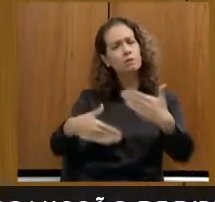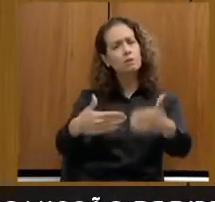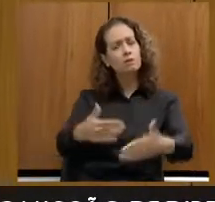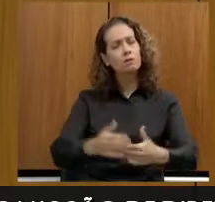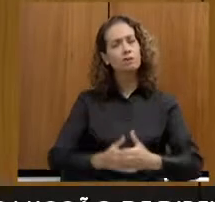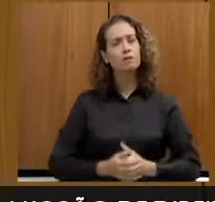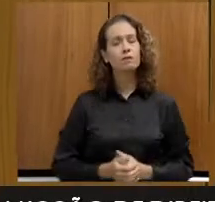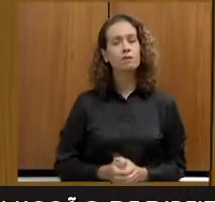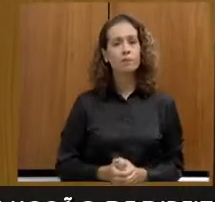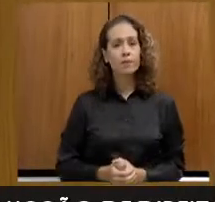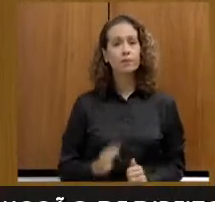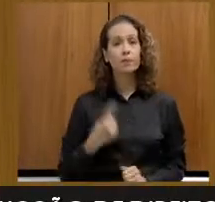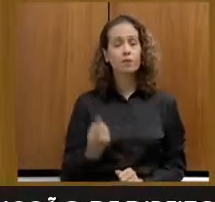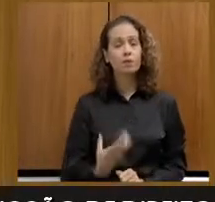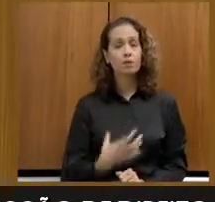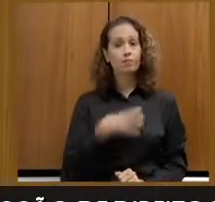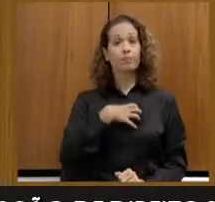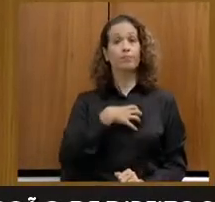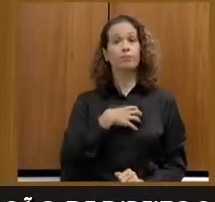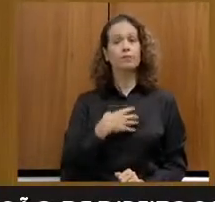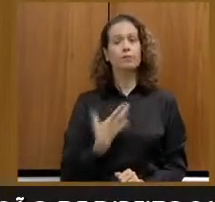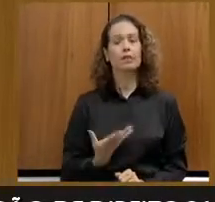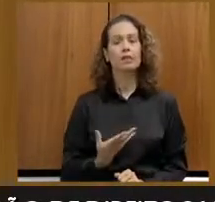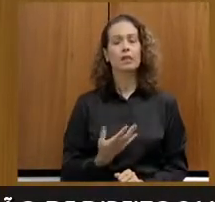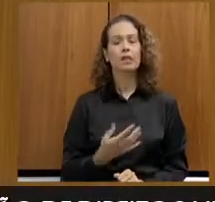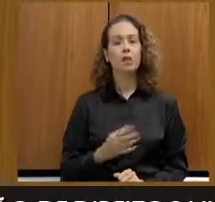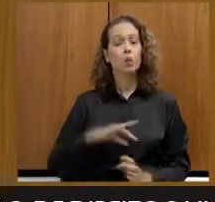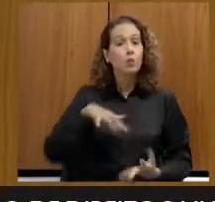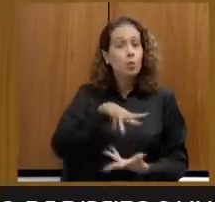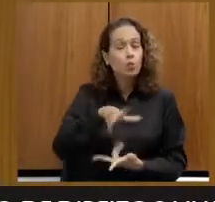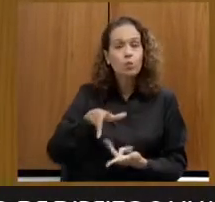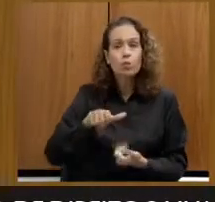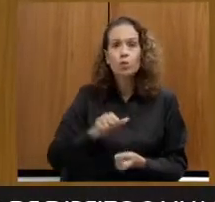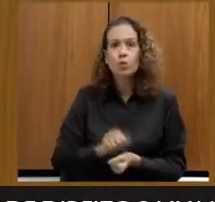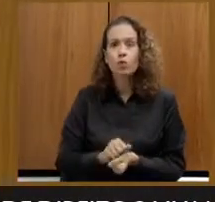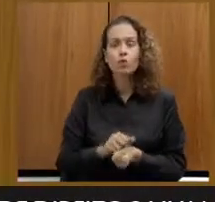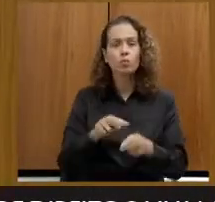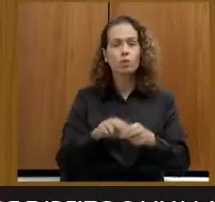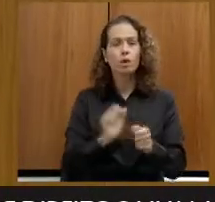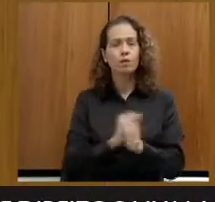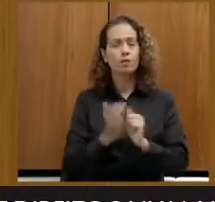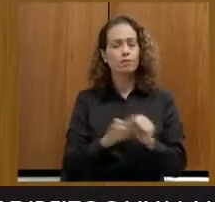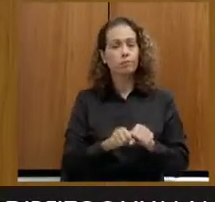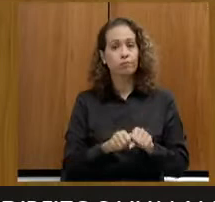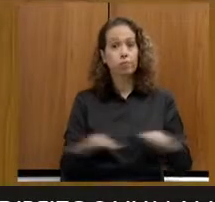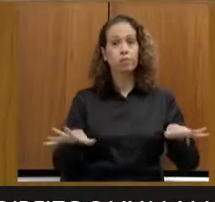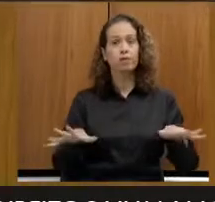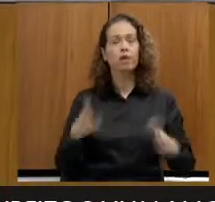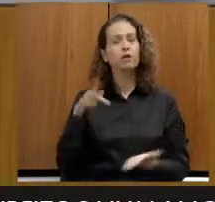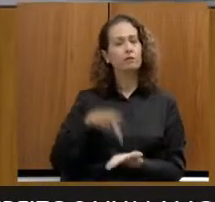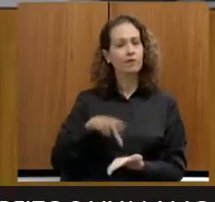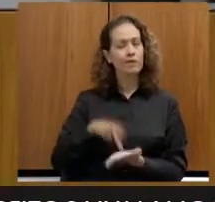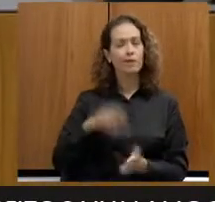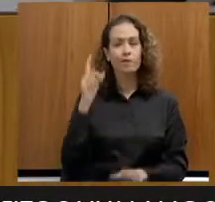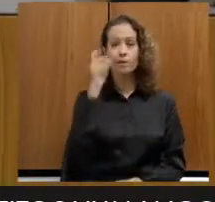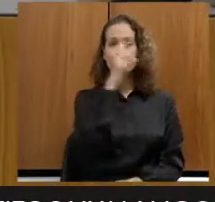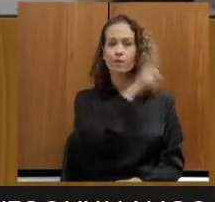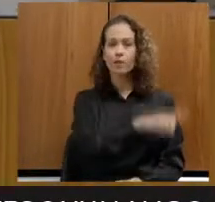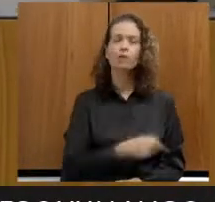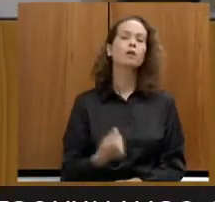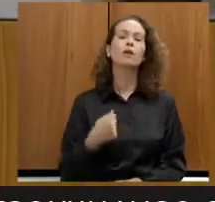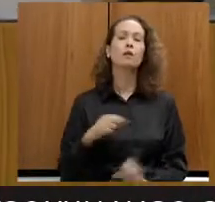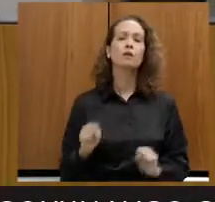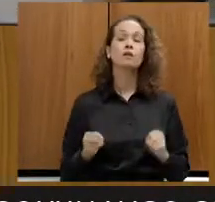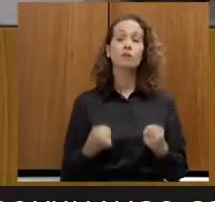fomos impactados o mundo inteiro por essa pandemia. A realidade é muito dura. E eu que faço uma